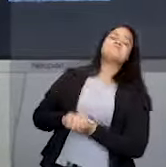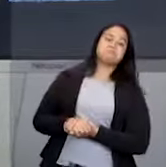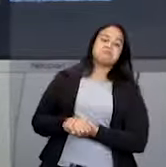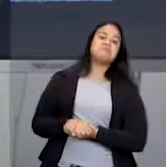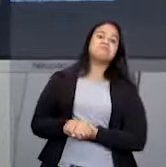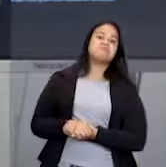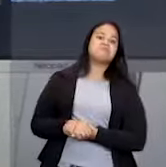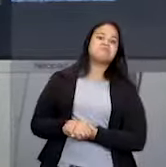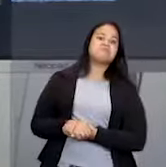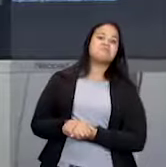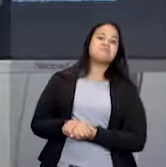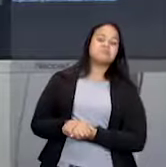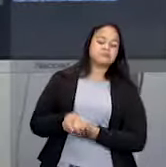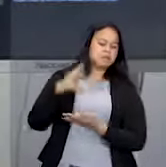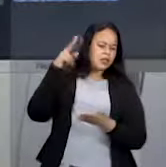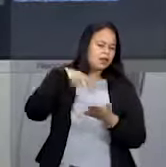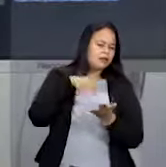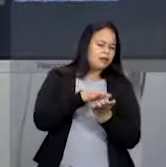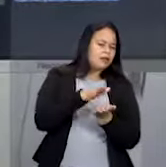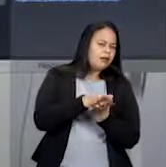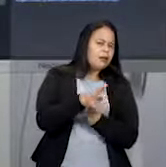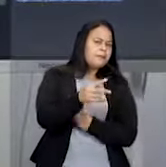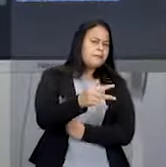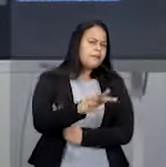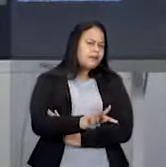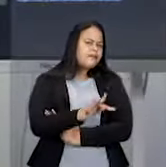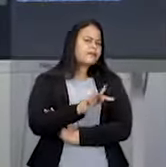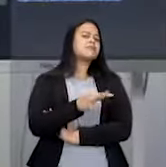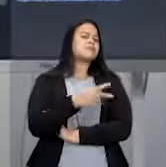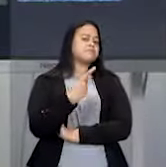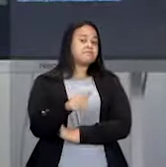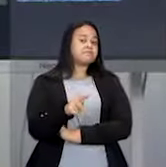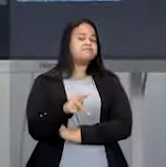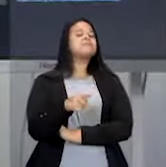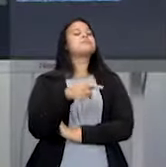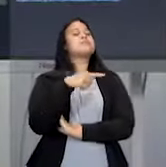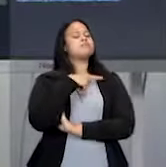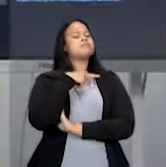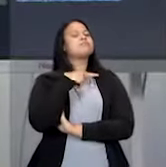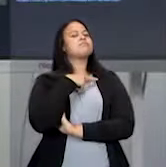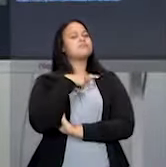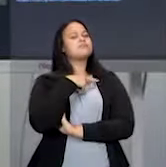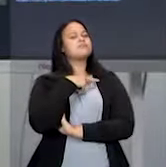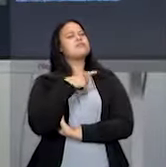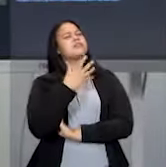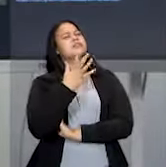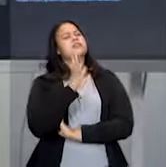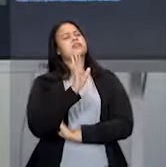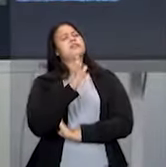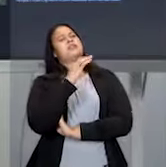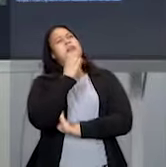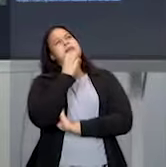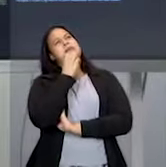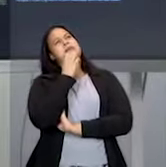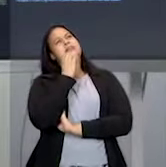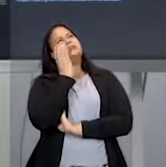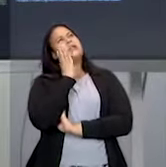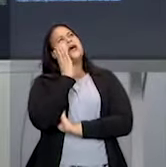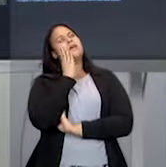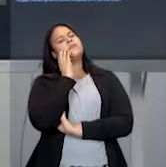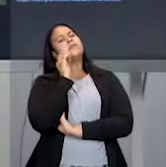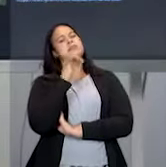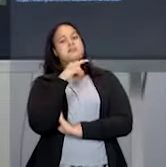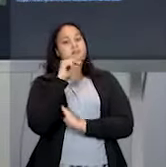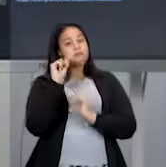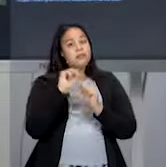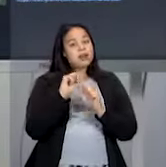Segue aí no pet de vocês. O de vocês, obviamente, obviamente não. Quem sabe vocês podem